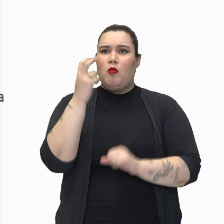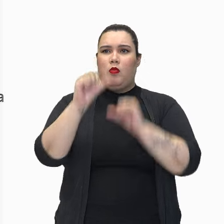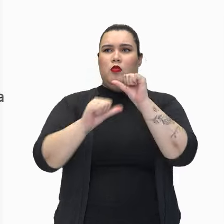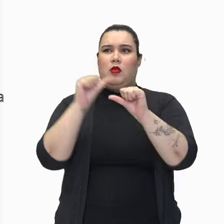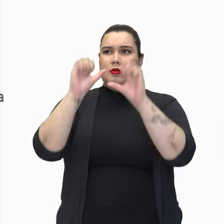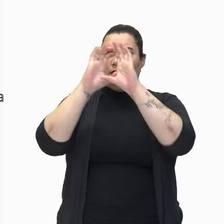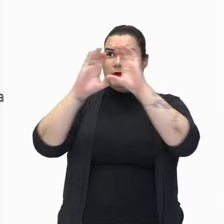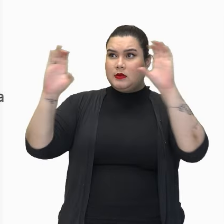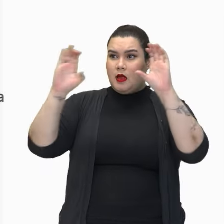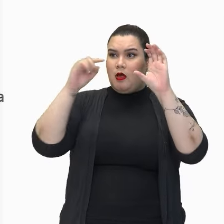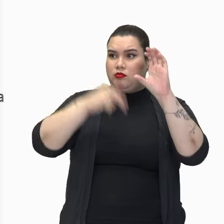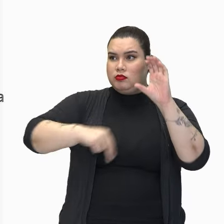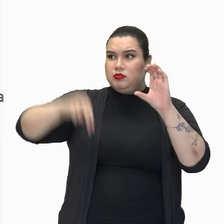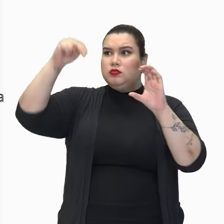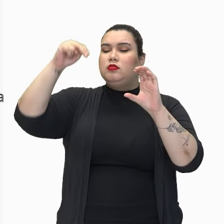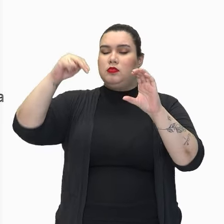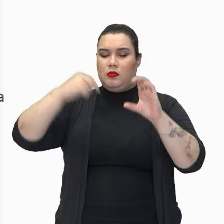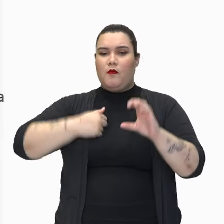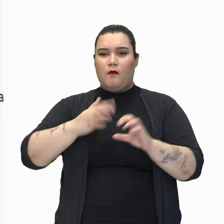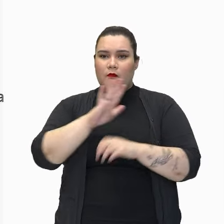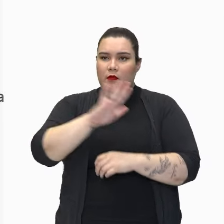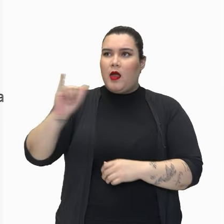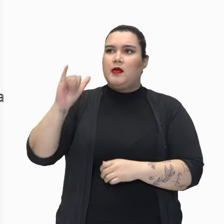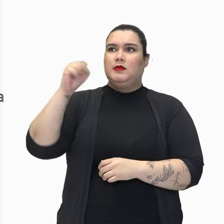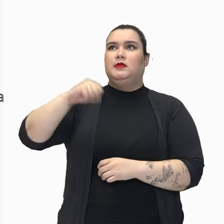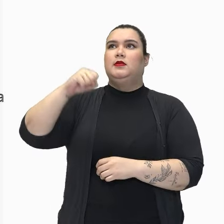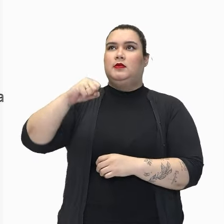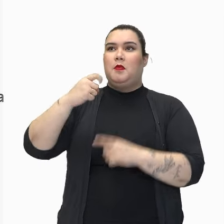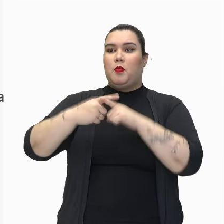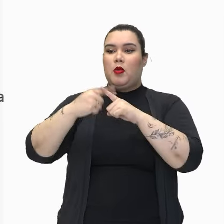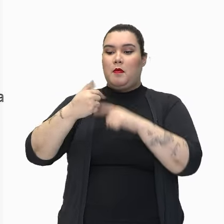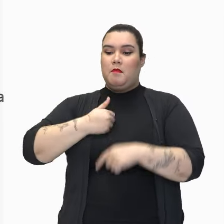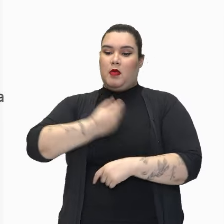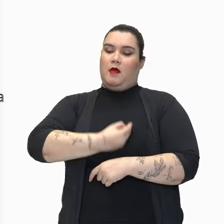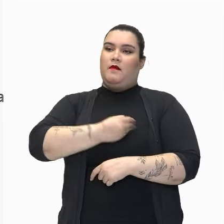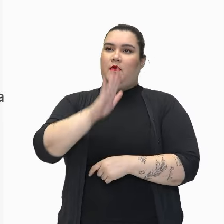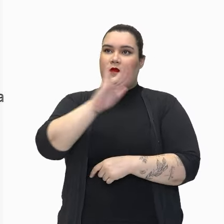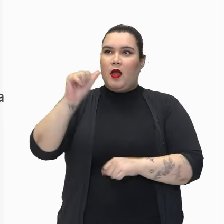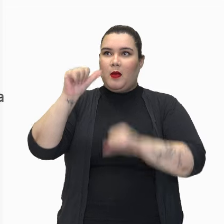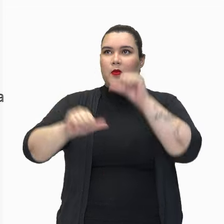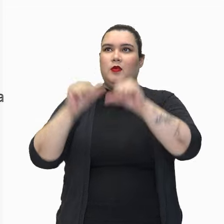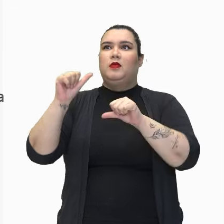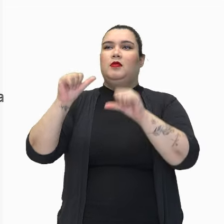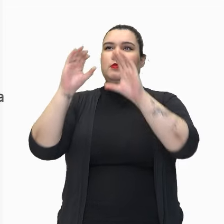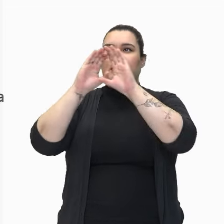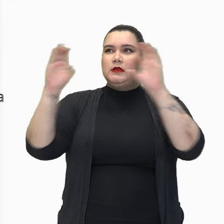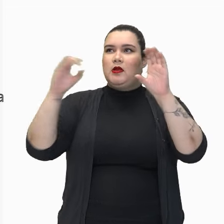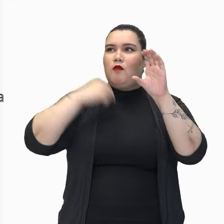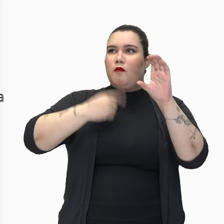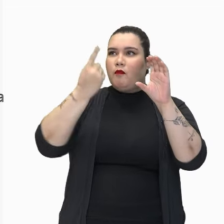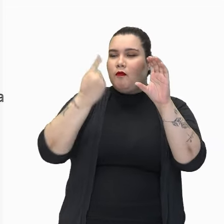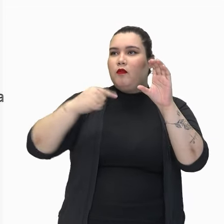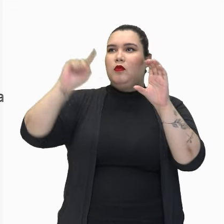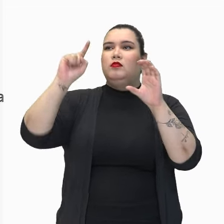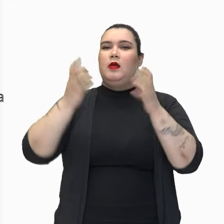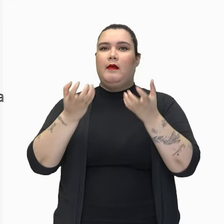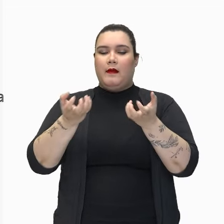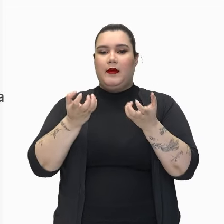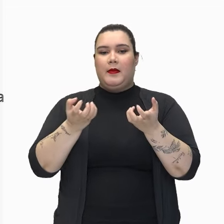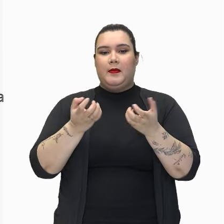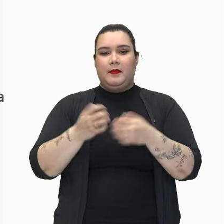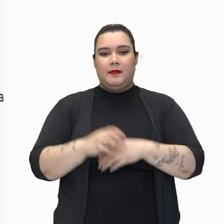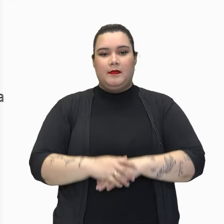mesmo, por bem ou por mal, e a minha vez há de chegar. Para o céu eu vou, nem que seja a porrete.